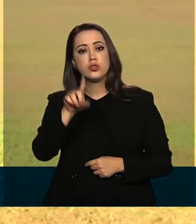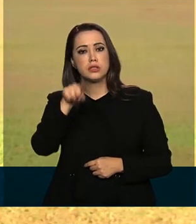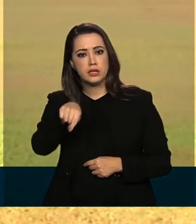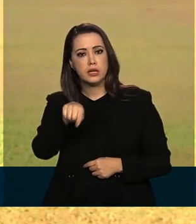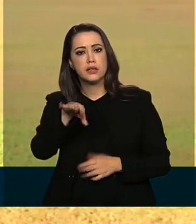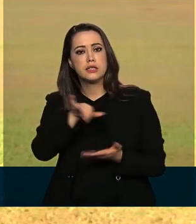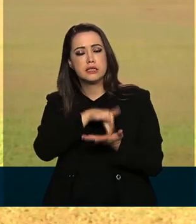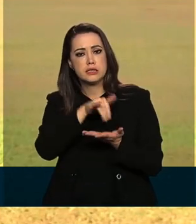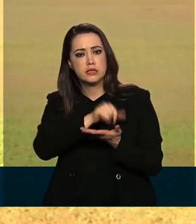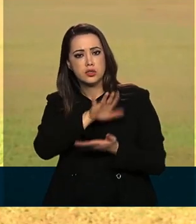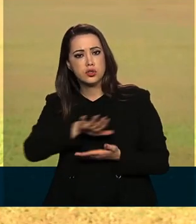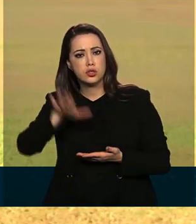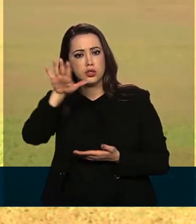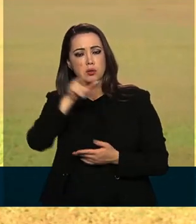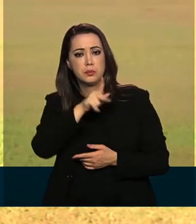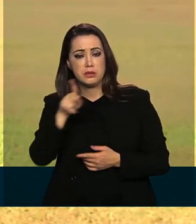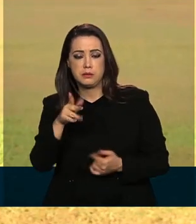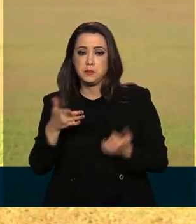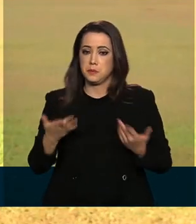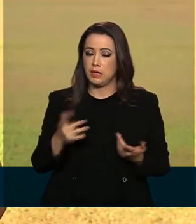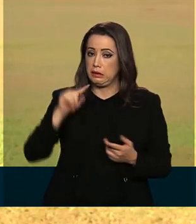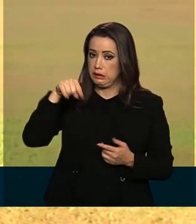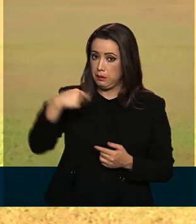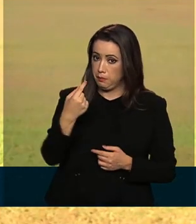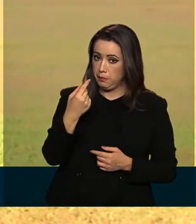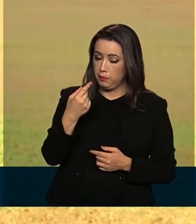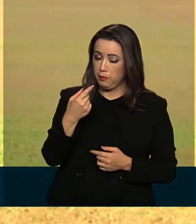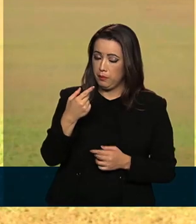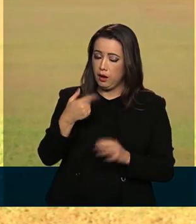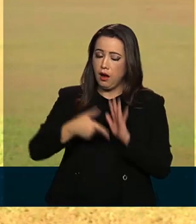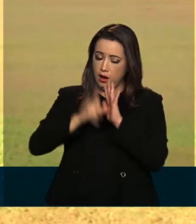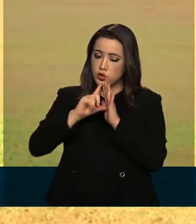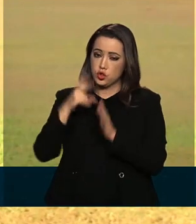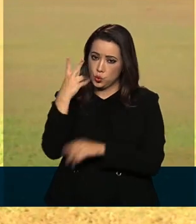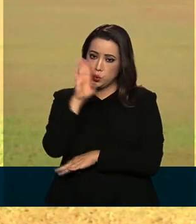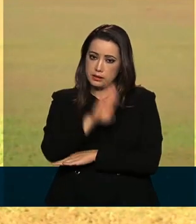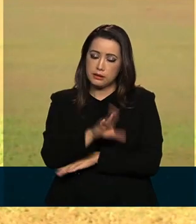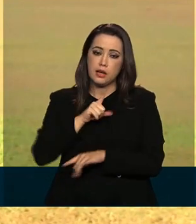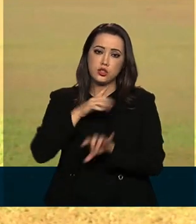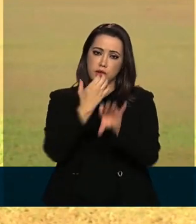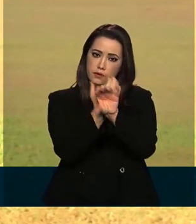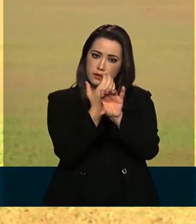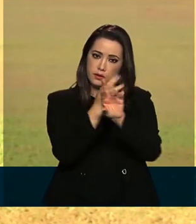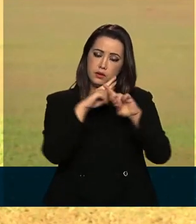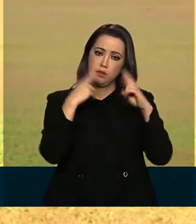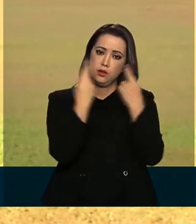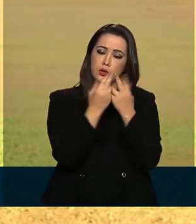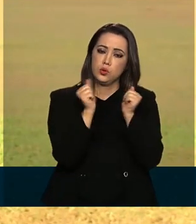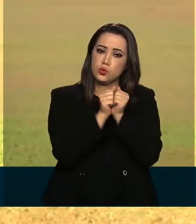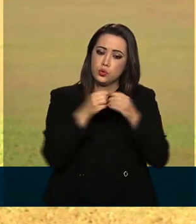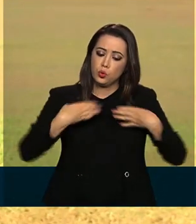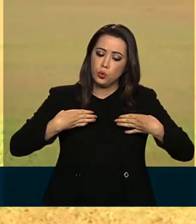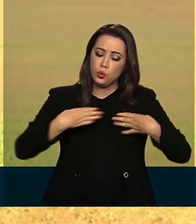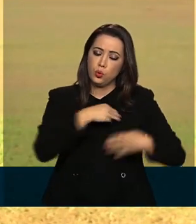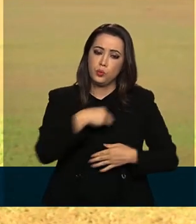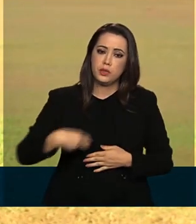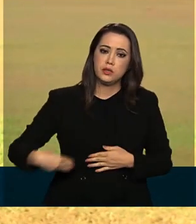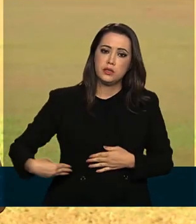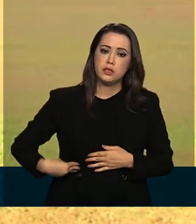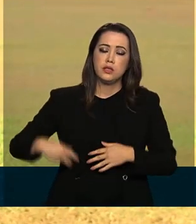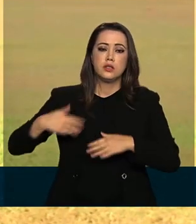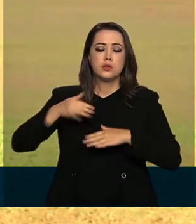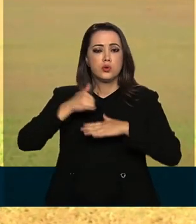-Geral da Presidência. Mais cedo, às duas da tarde, também pela internet, a reunião foi com o ministro de Minas e Energia, Bento